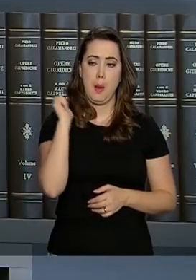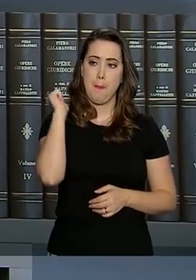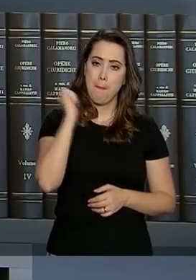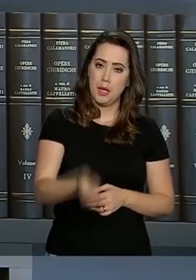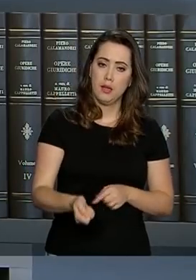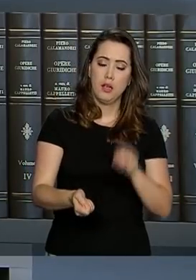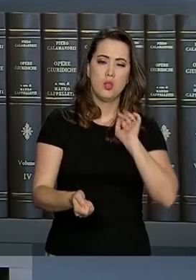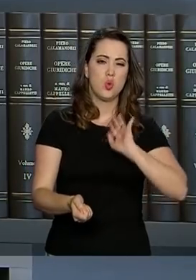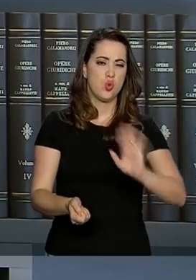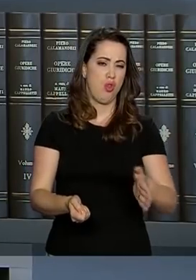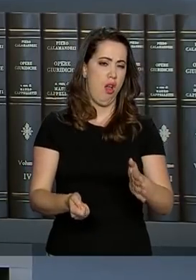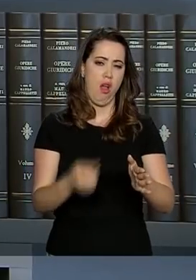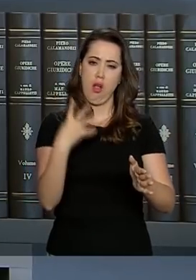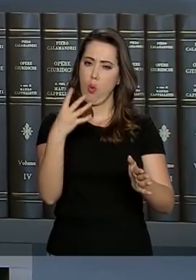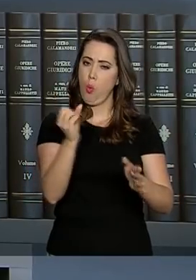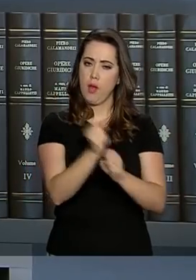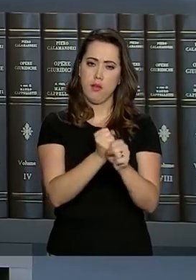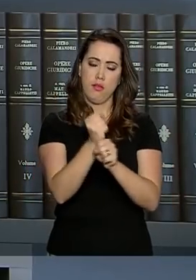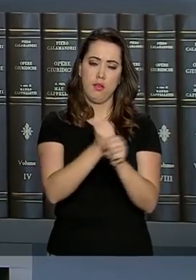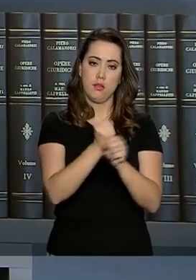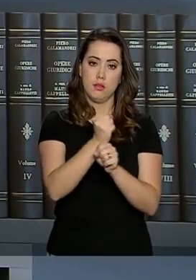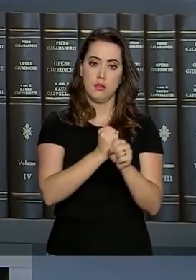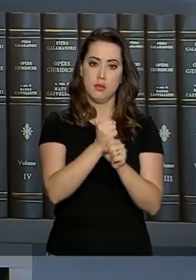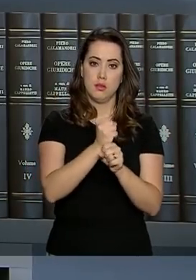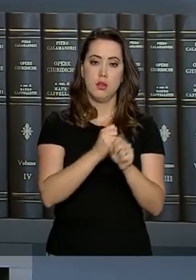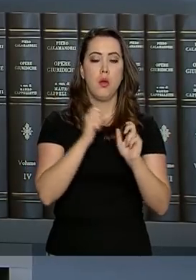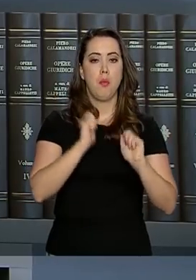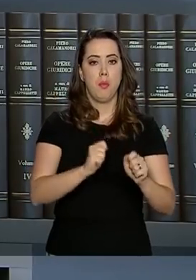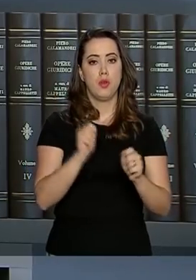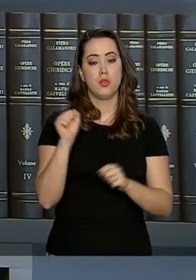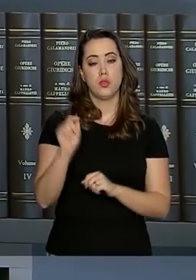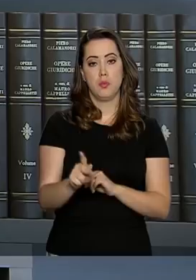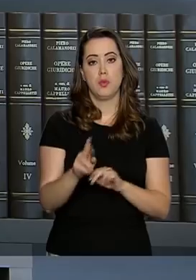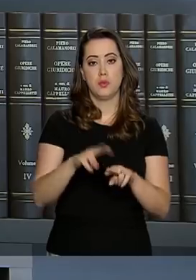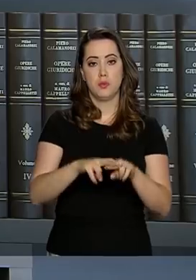já por 40 anos, ele vai poder se aposentar pelo sistema de pontos. Obrigado.